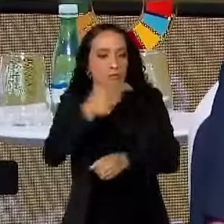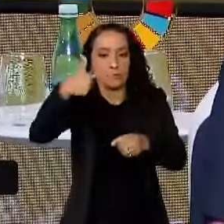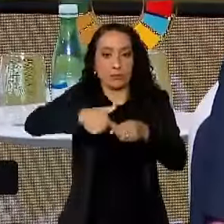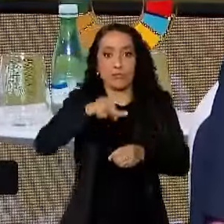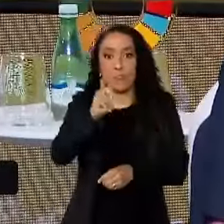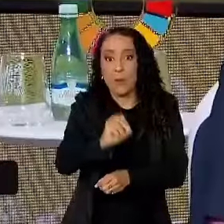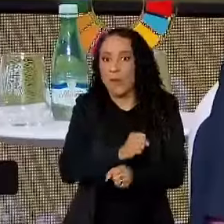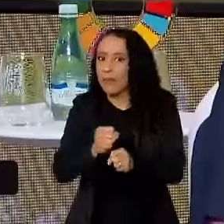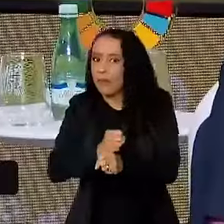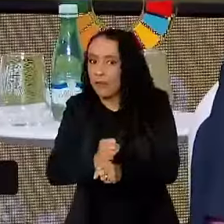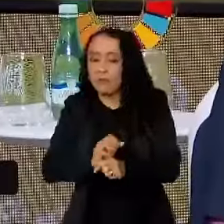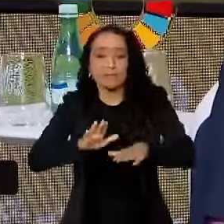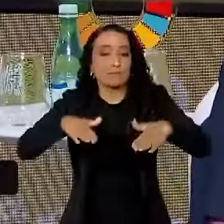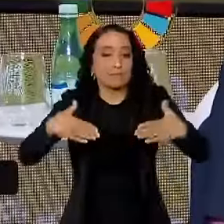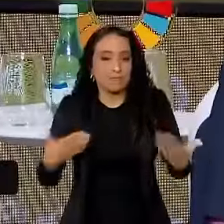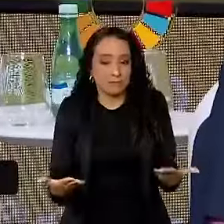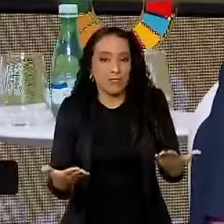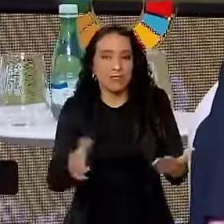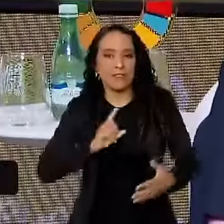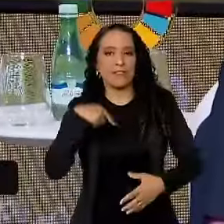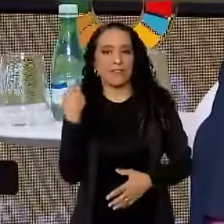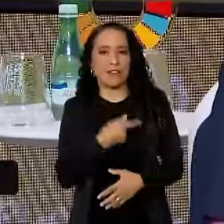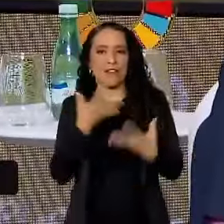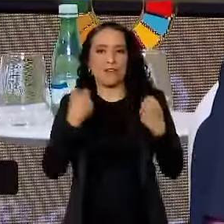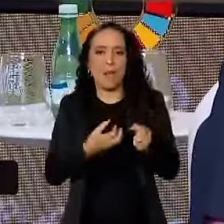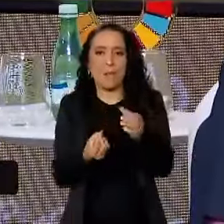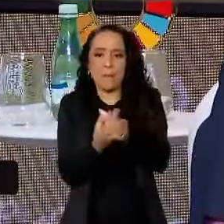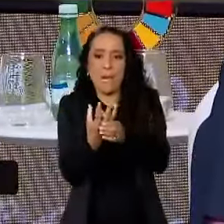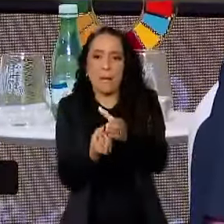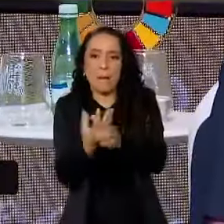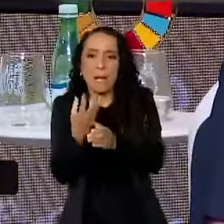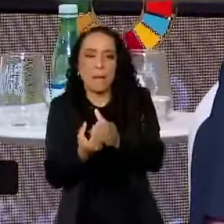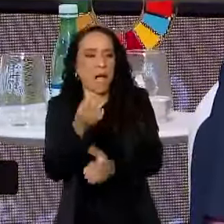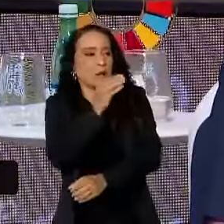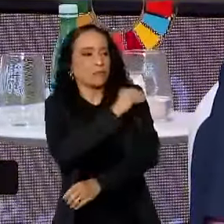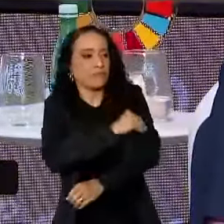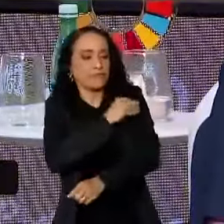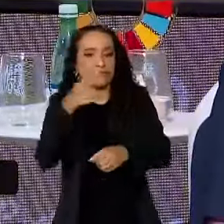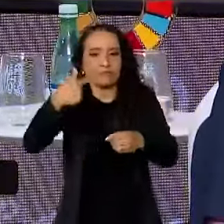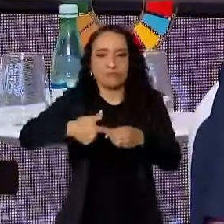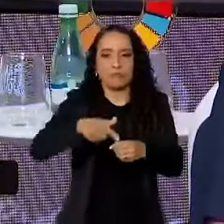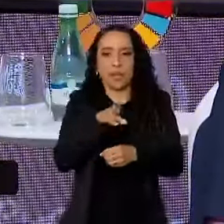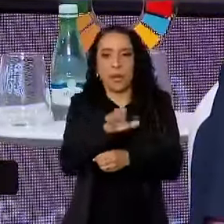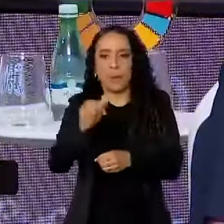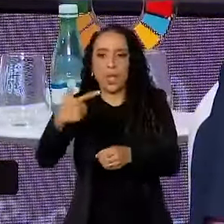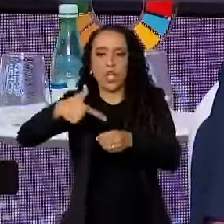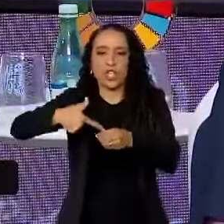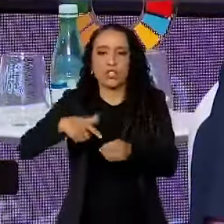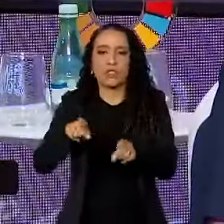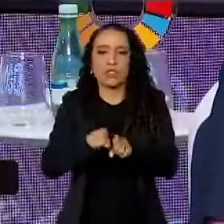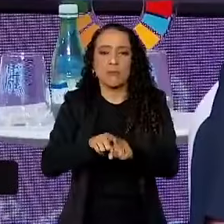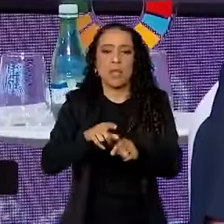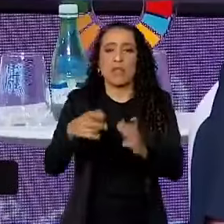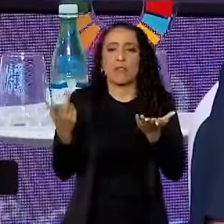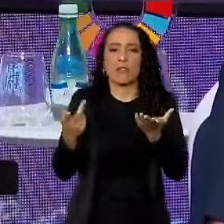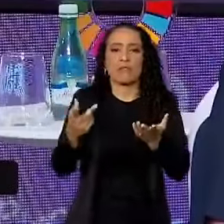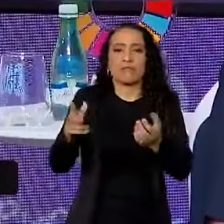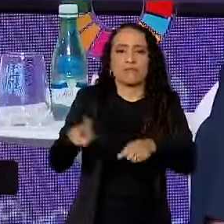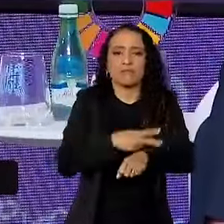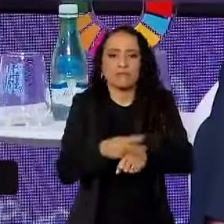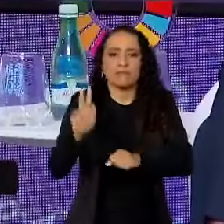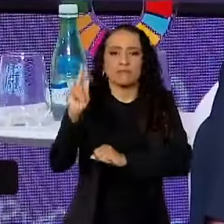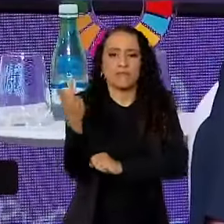anos. Portanto, a gente vai produzir etanol, vai produzir biodiesel, vai produzir hidrogênio verde, vai produzir eólica, vai